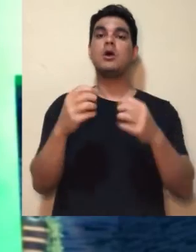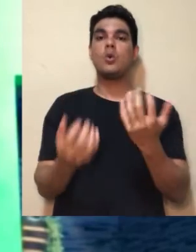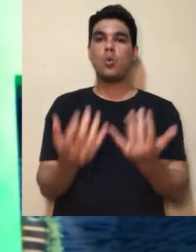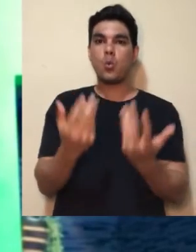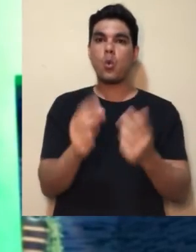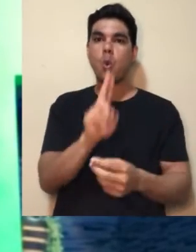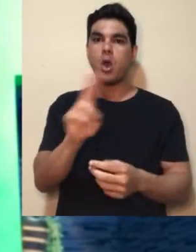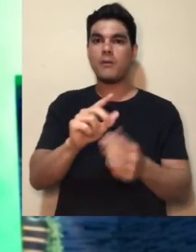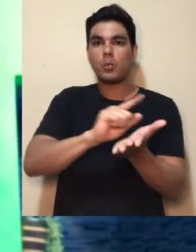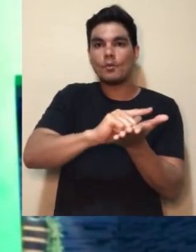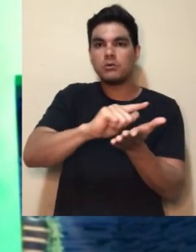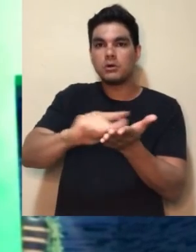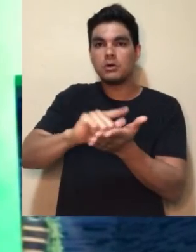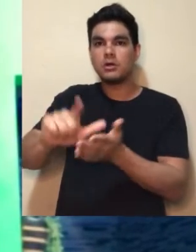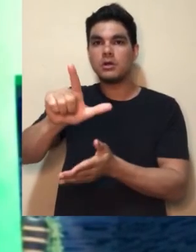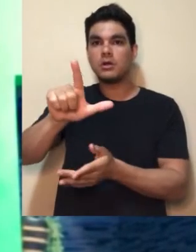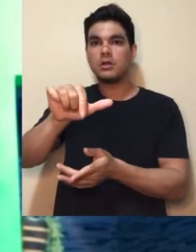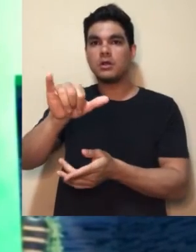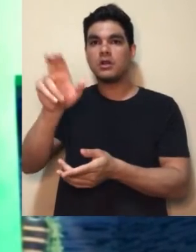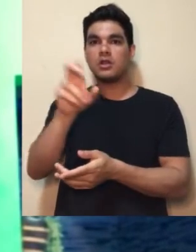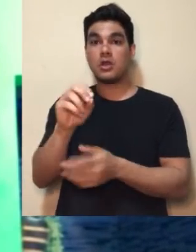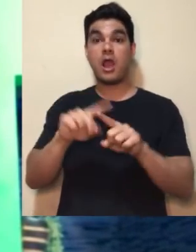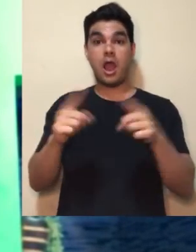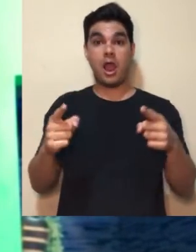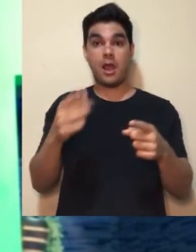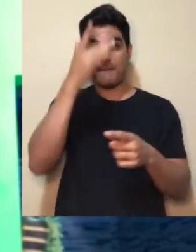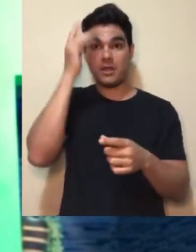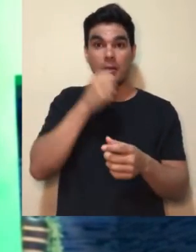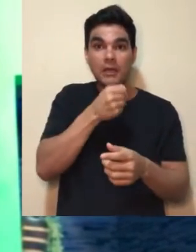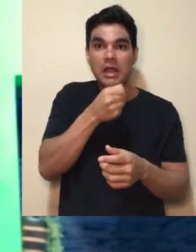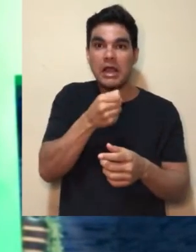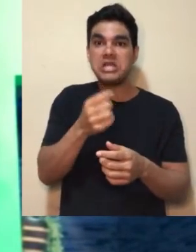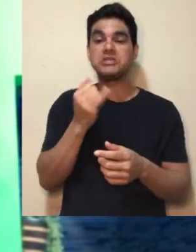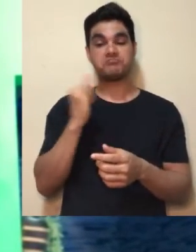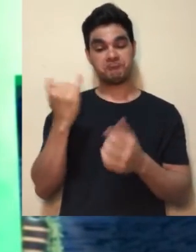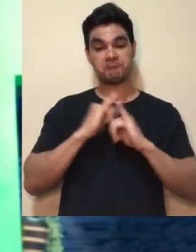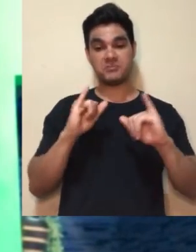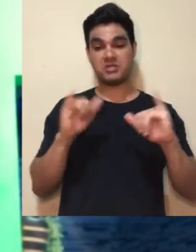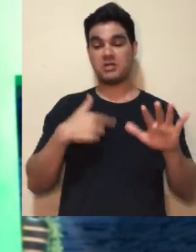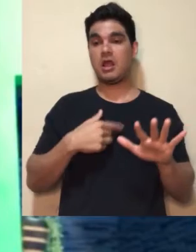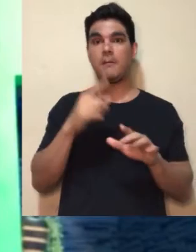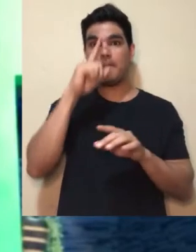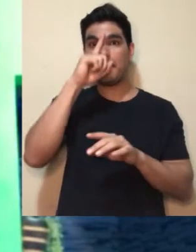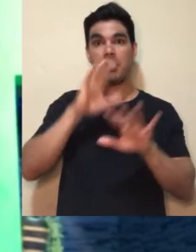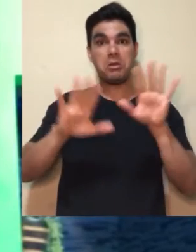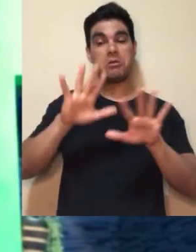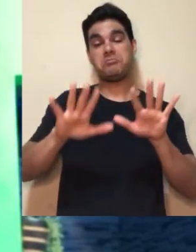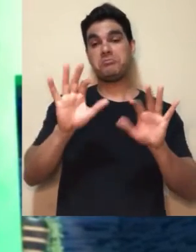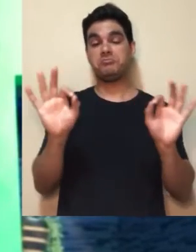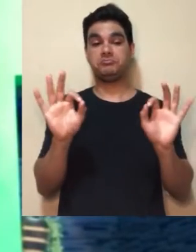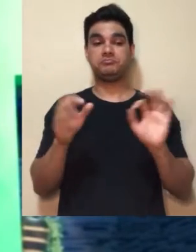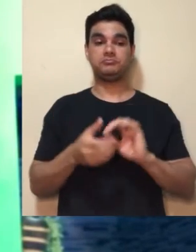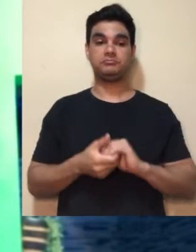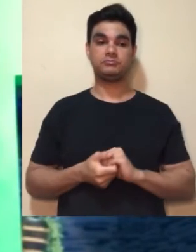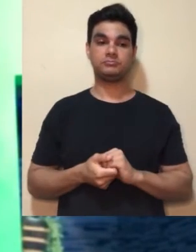Em muitos casos, o fogo é utilizado como forma de limpeza de lixo, mesmo alguns entrevistados alegando ser uma forma perigosa e muito arriscada de